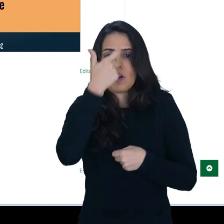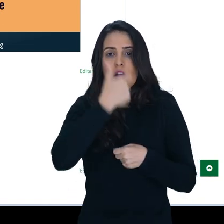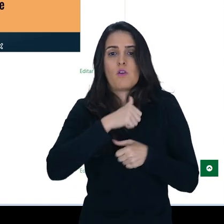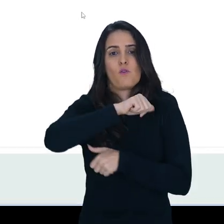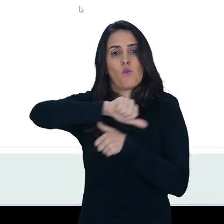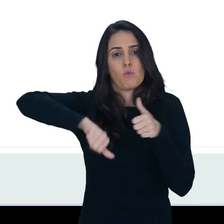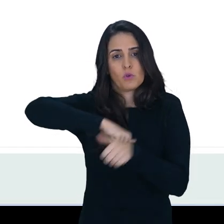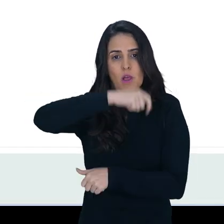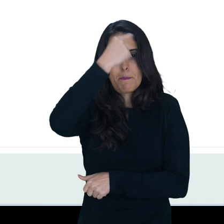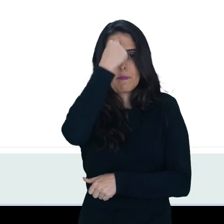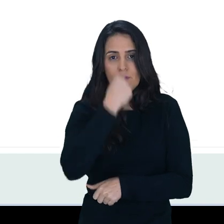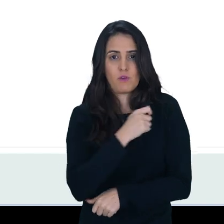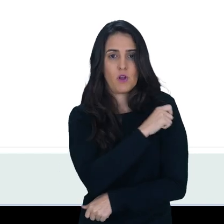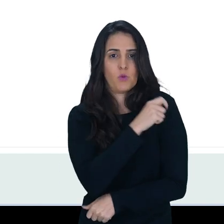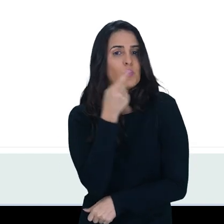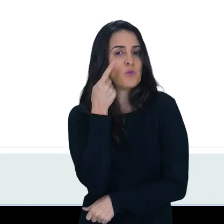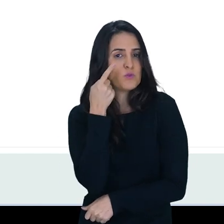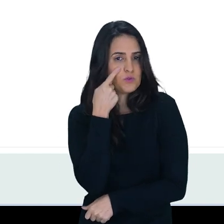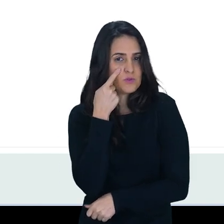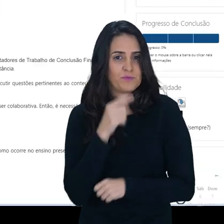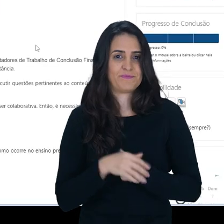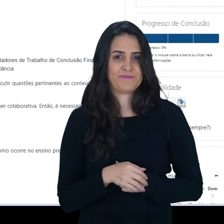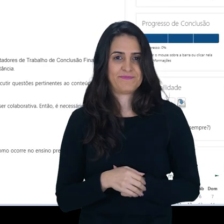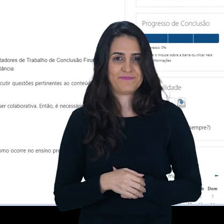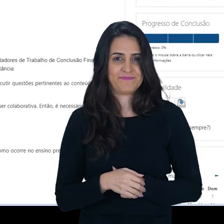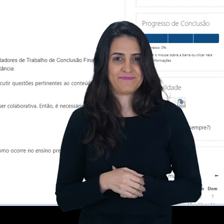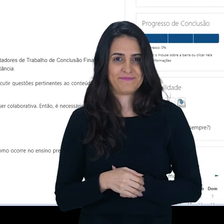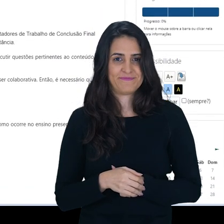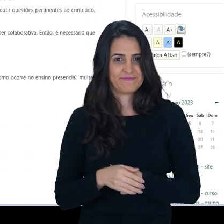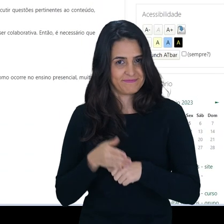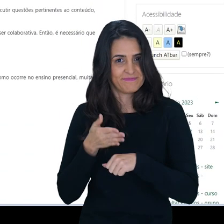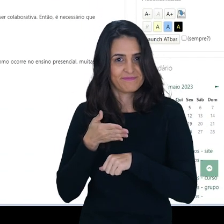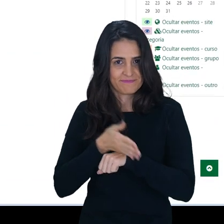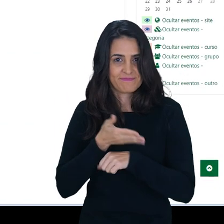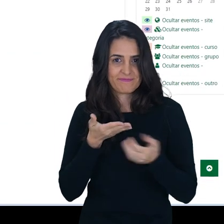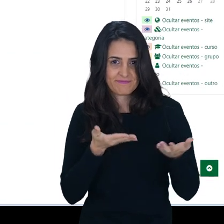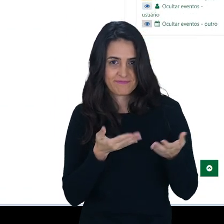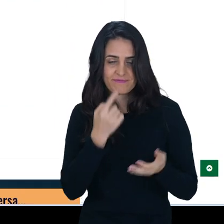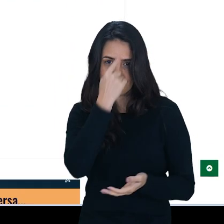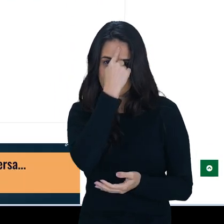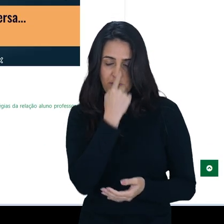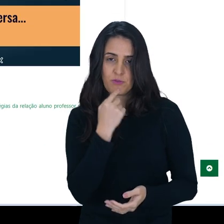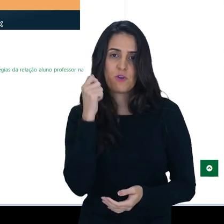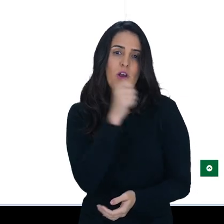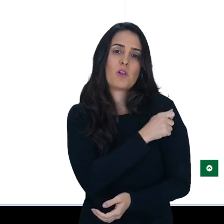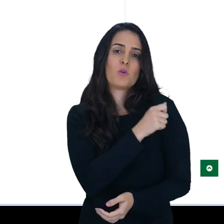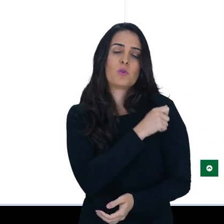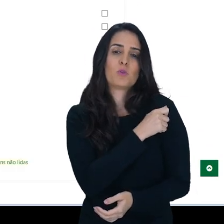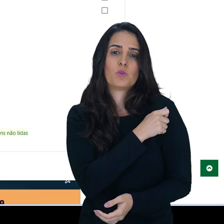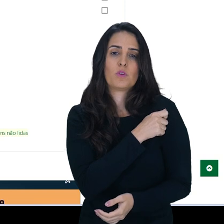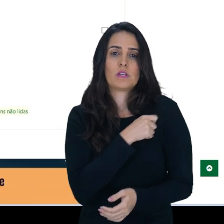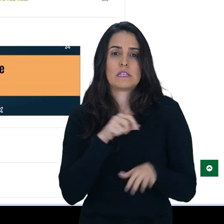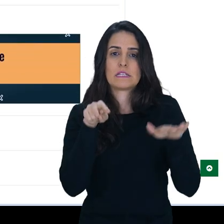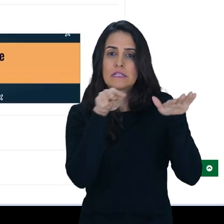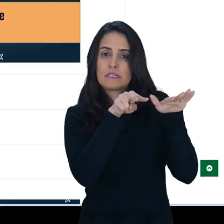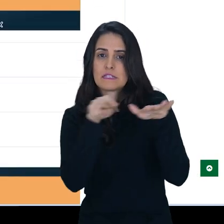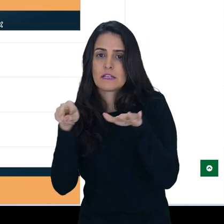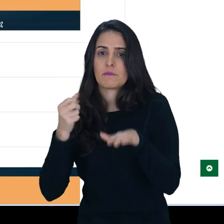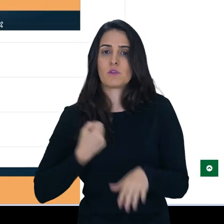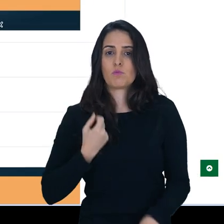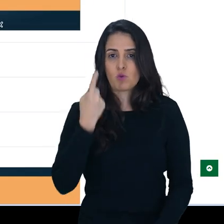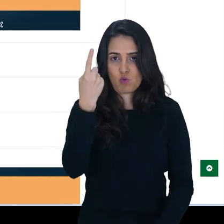aqui o meu papel para você ver. Então aqui eu sou aluno e aí a semana 1 já estava